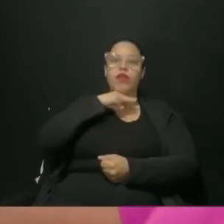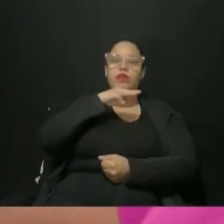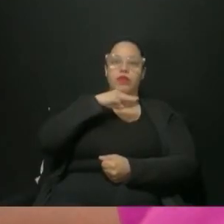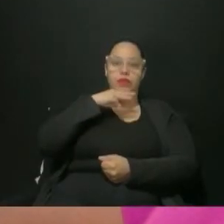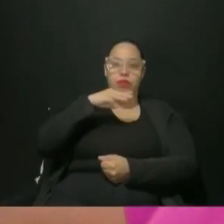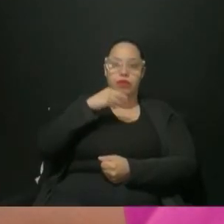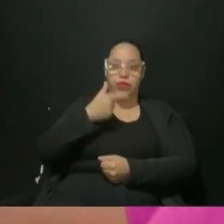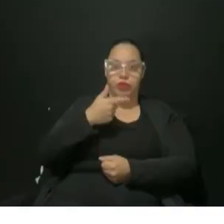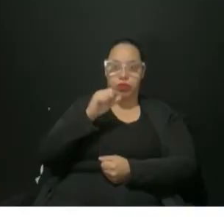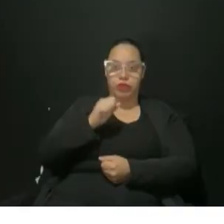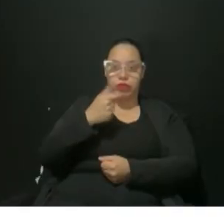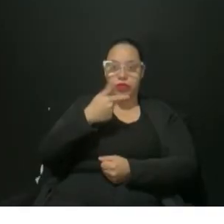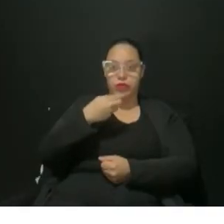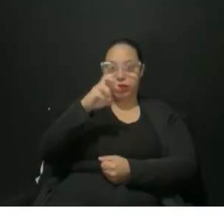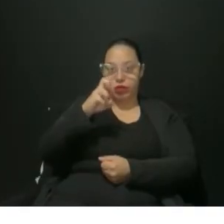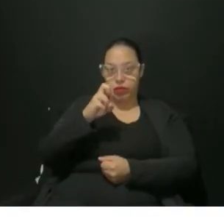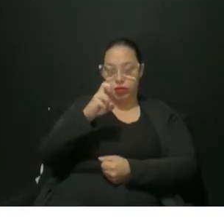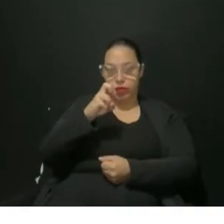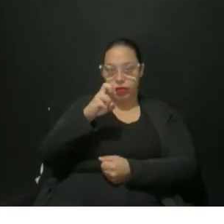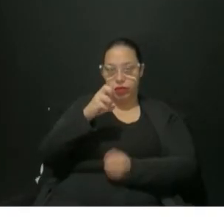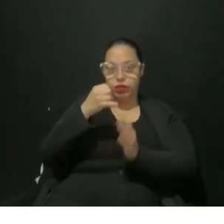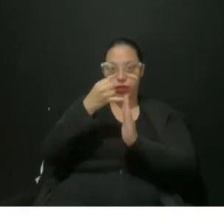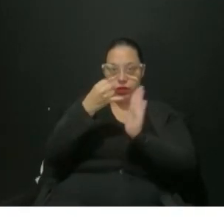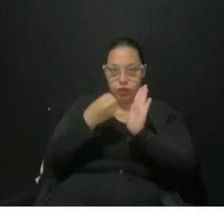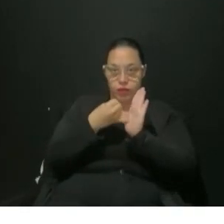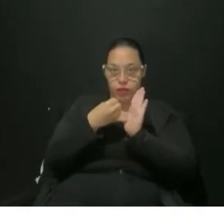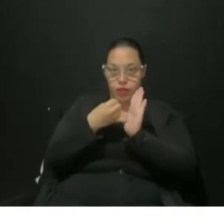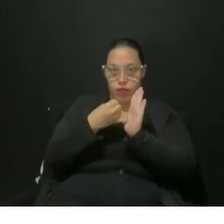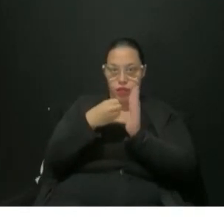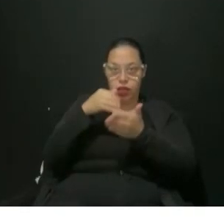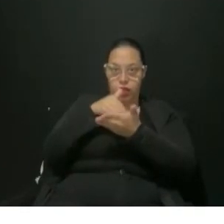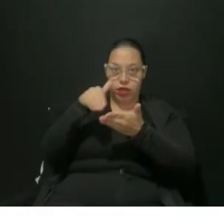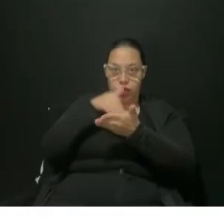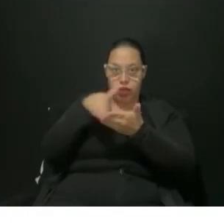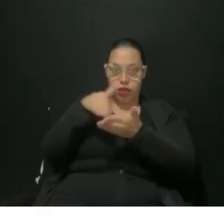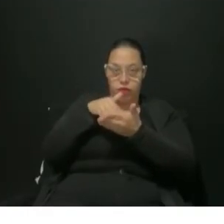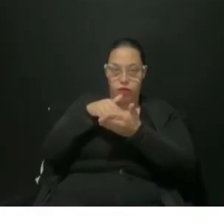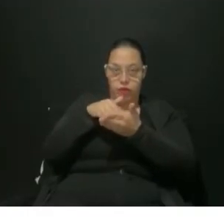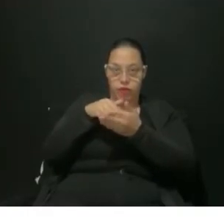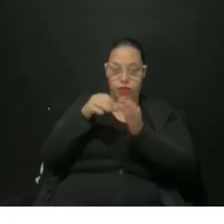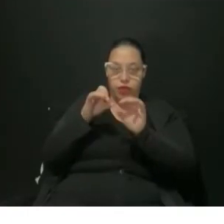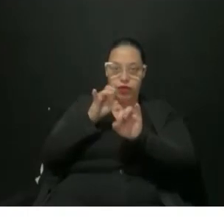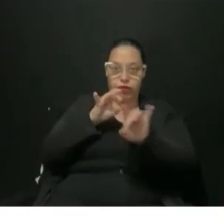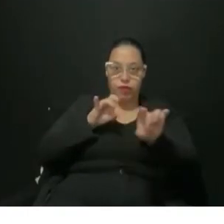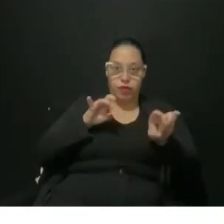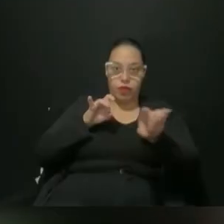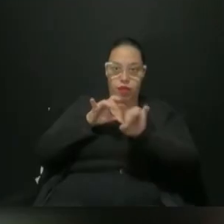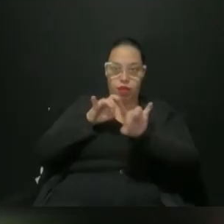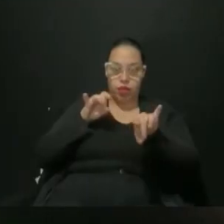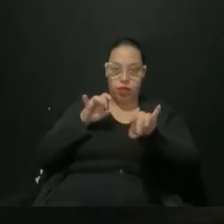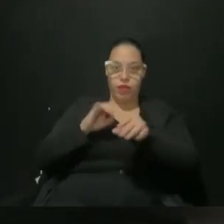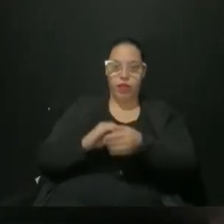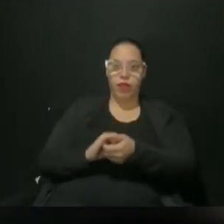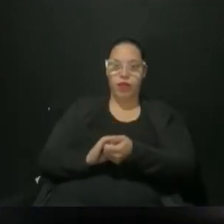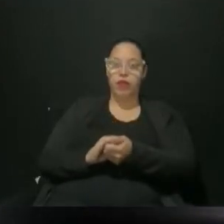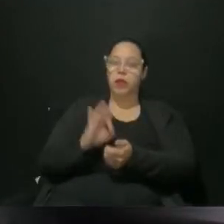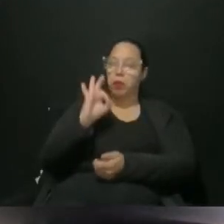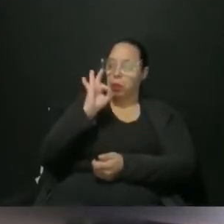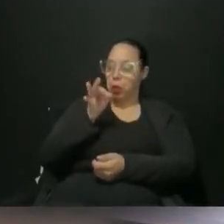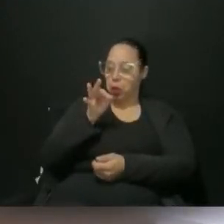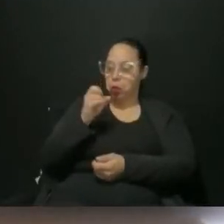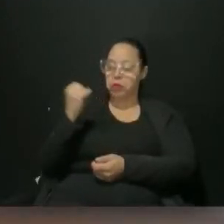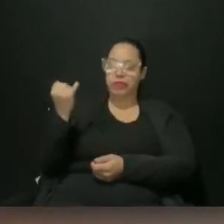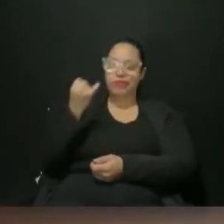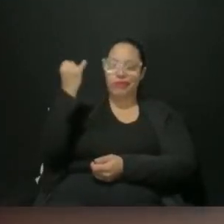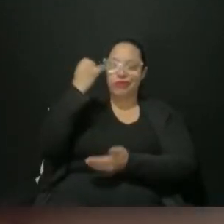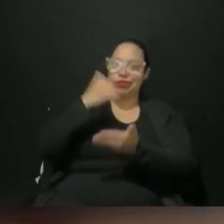2025. O processo pode ser feito por meio da Secretaria Escolar Digital. Porém, a Secretaria salienta